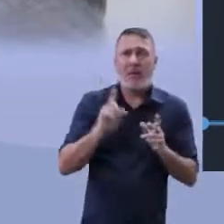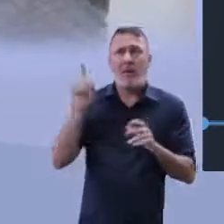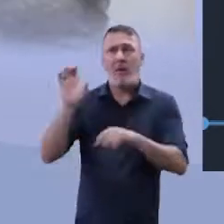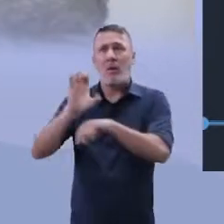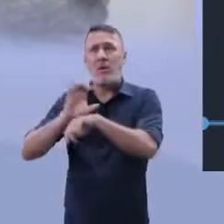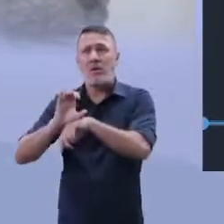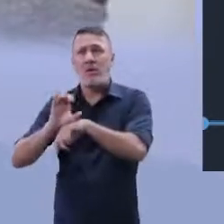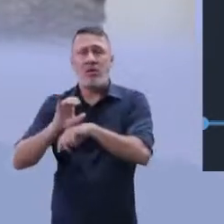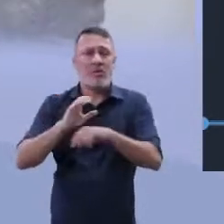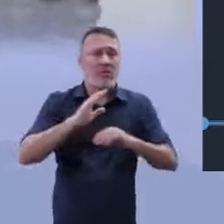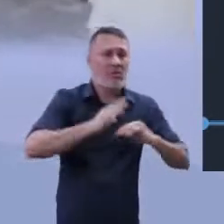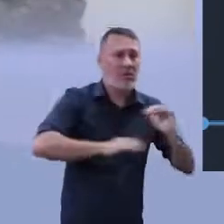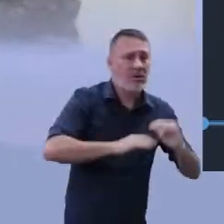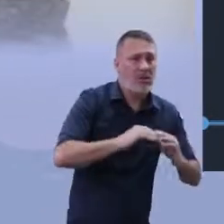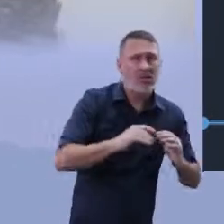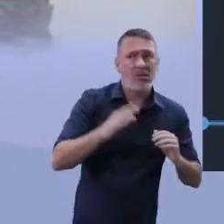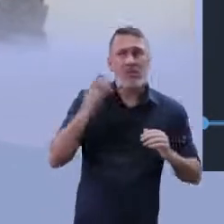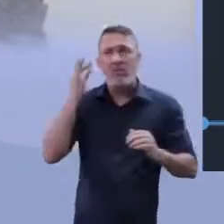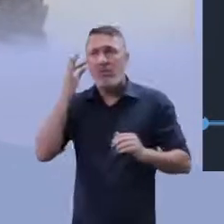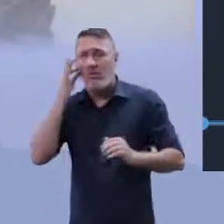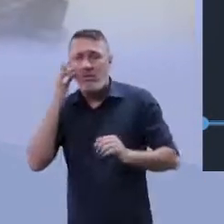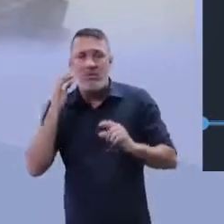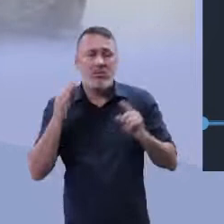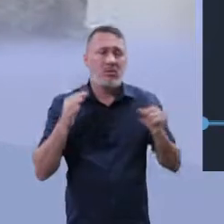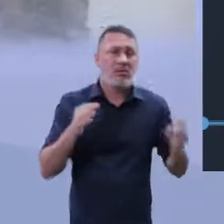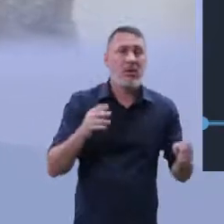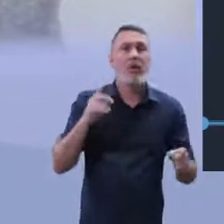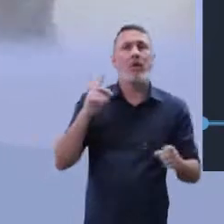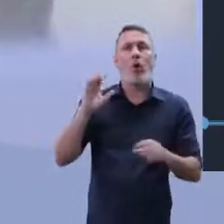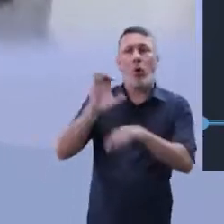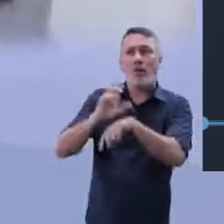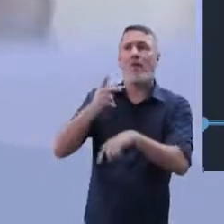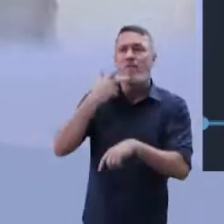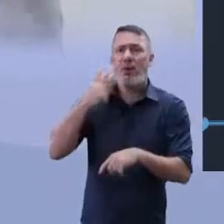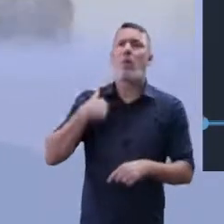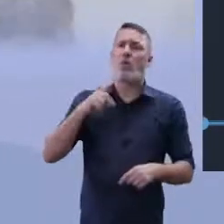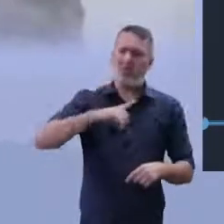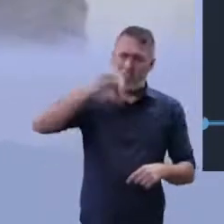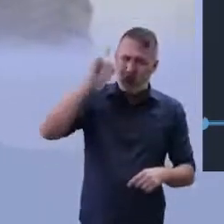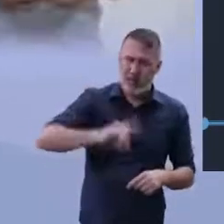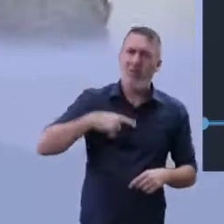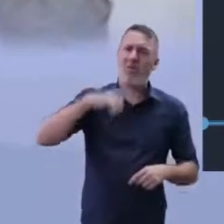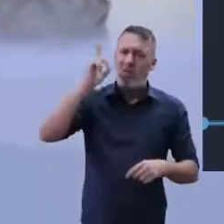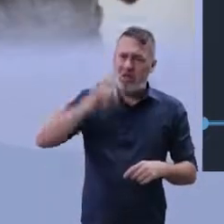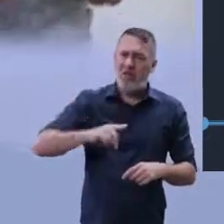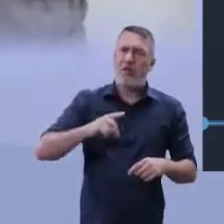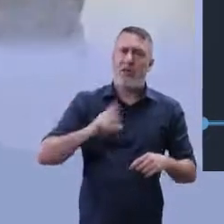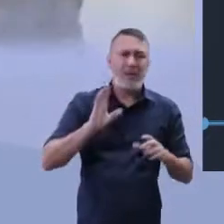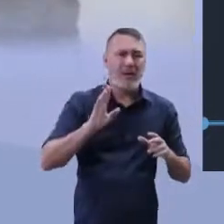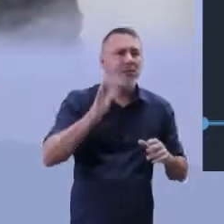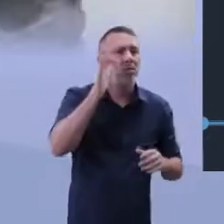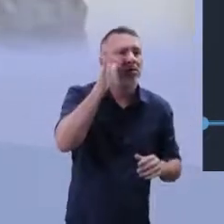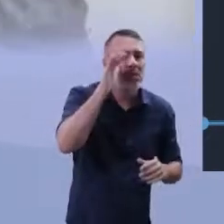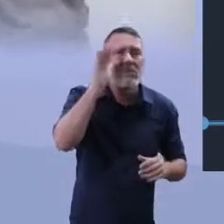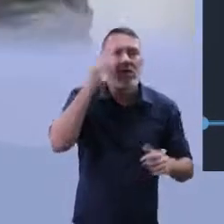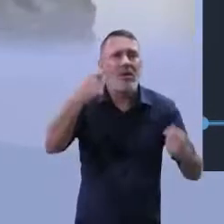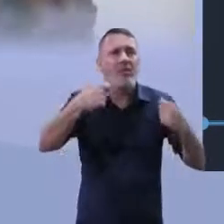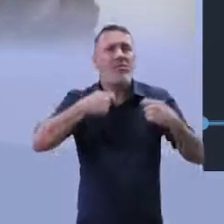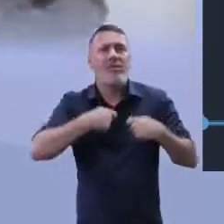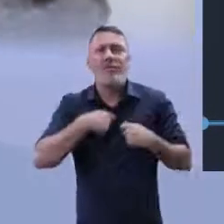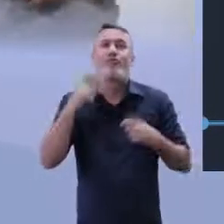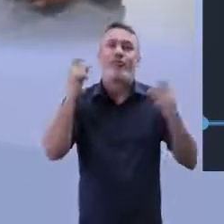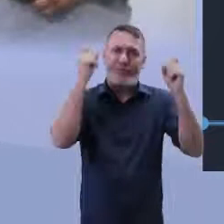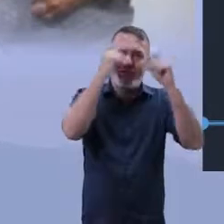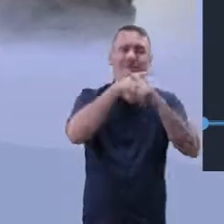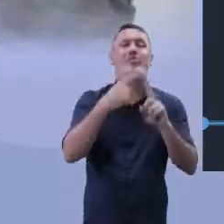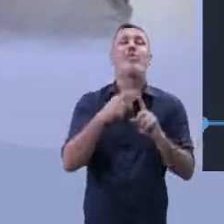Constituição, ela não está na prática. Na Constituição, ela está falando que eu tenho direito ao lazer, que eu tenho direito a tudo, mas na prática mesmo, isso não